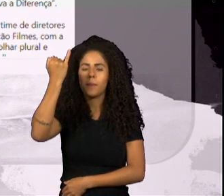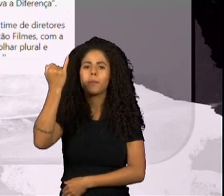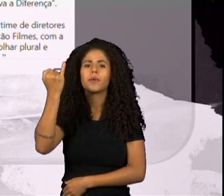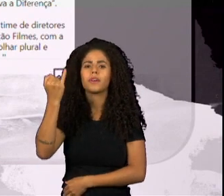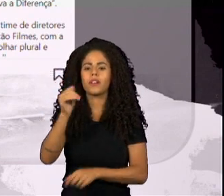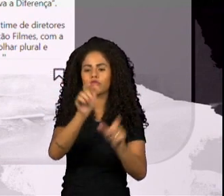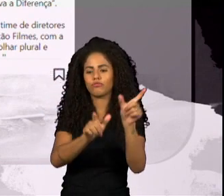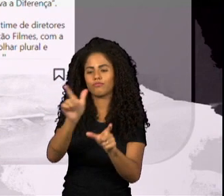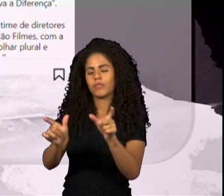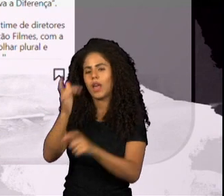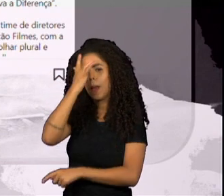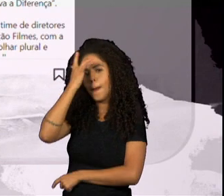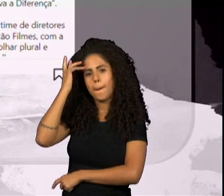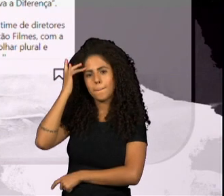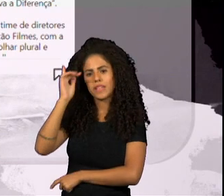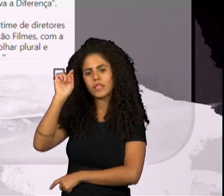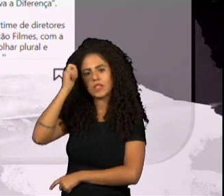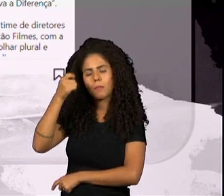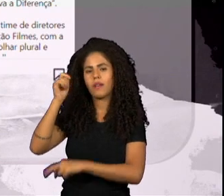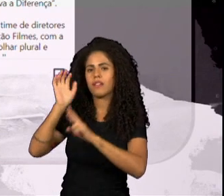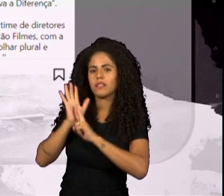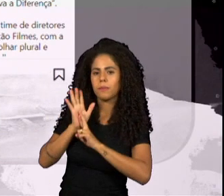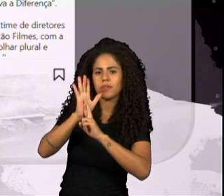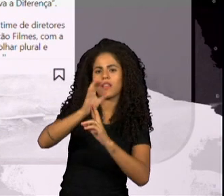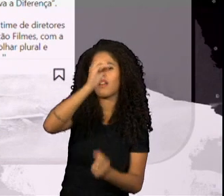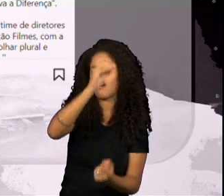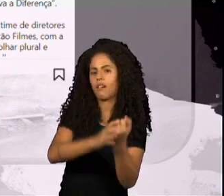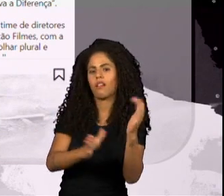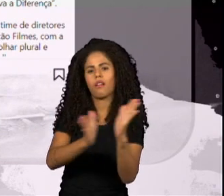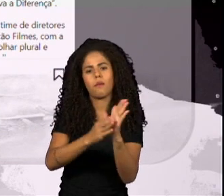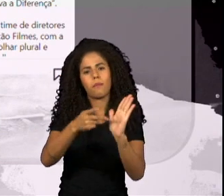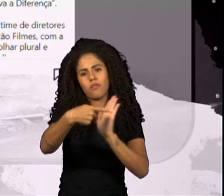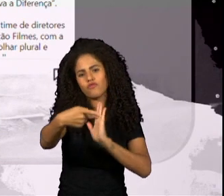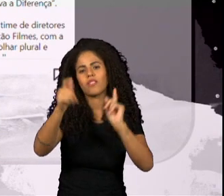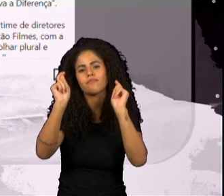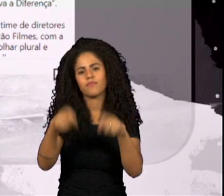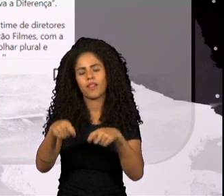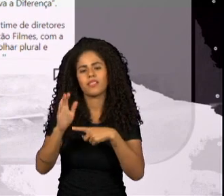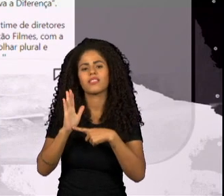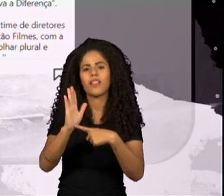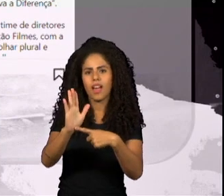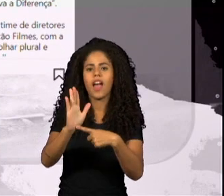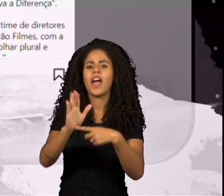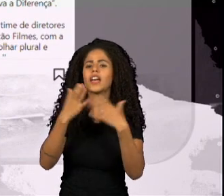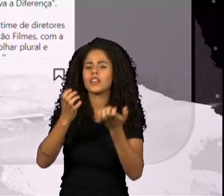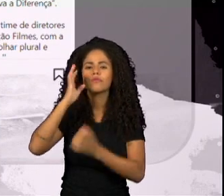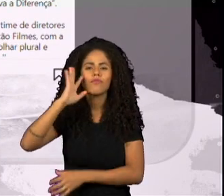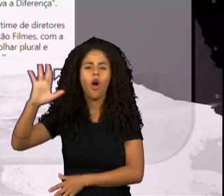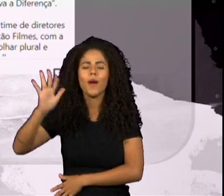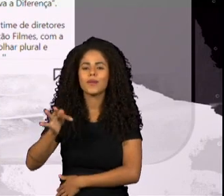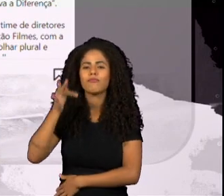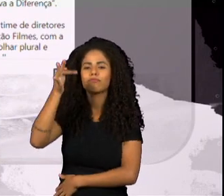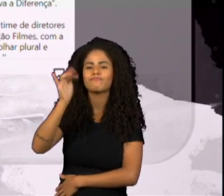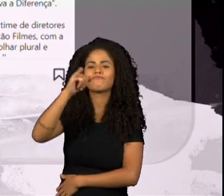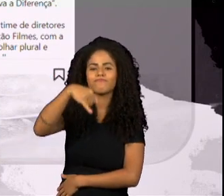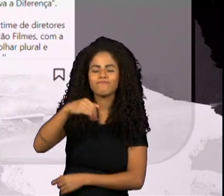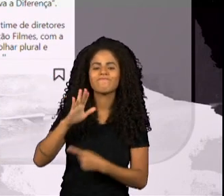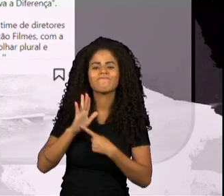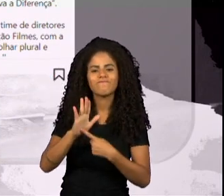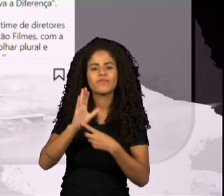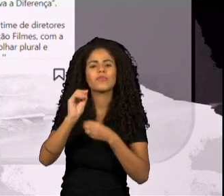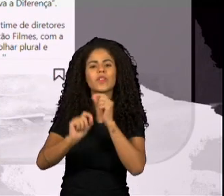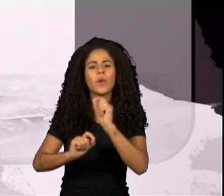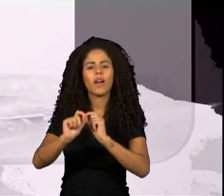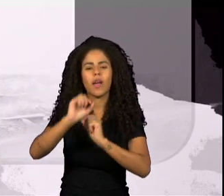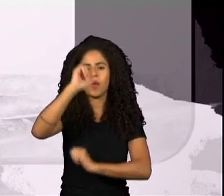pretas, líderes, se conectando e criando projetos enormes. Esse é lugar que a gente quer chegar e mostrar o que